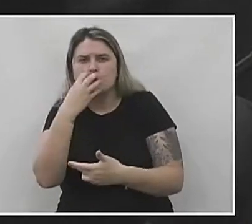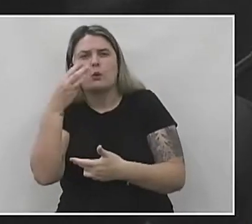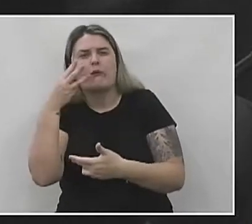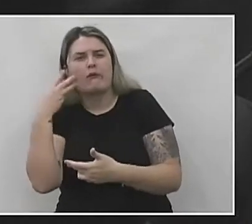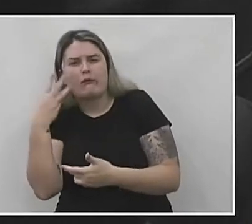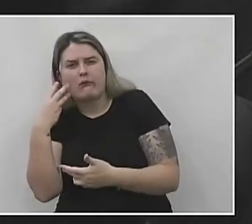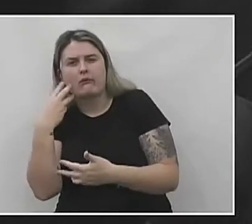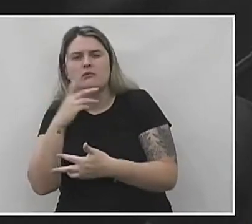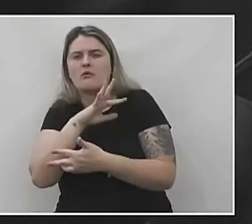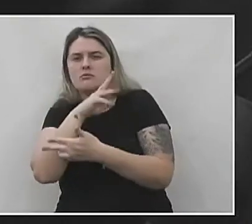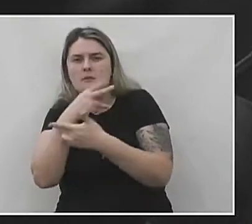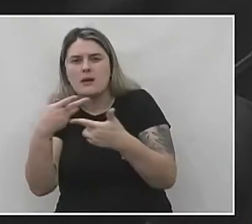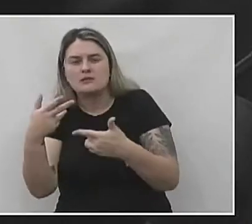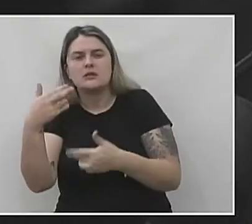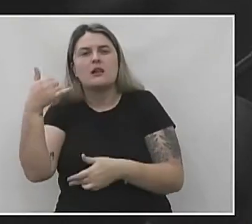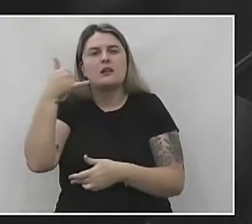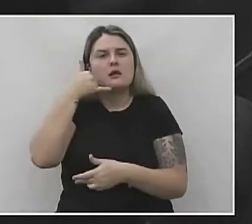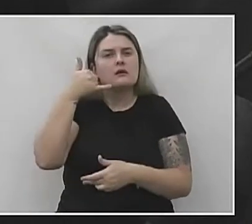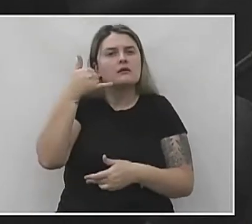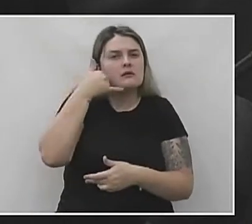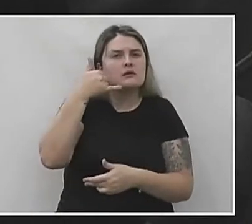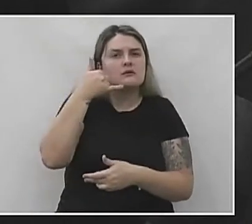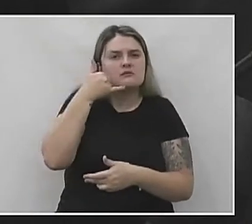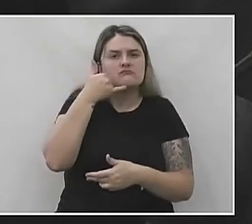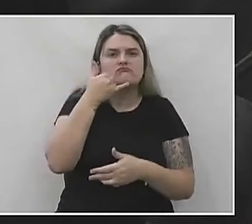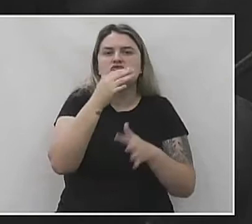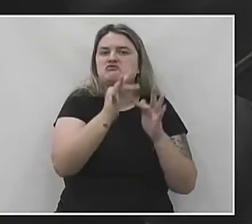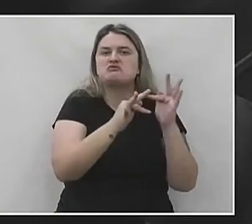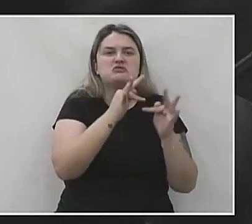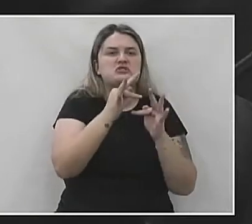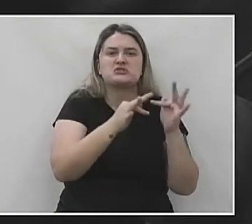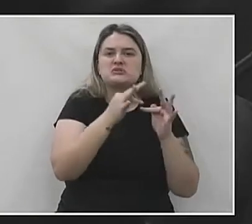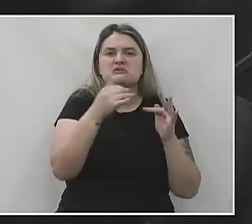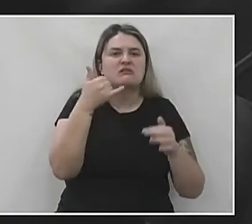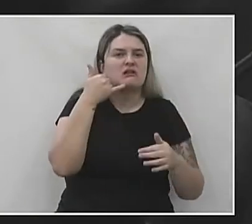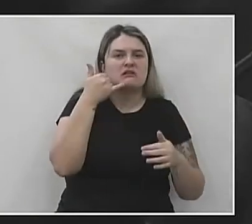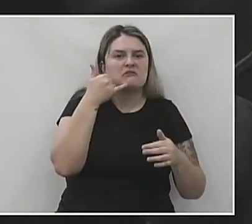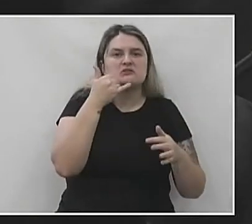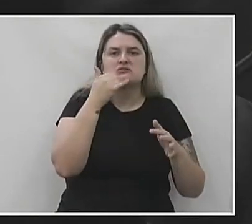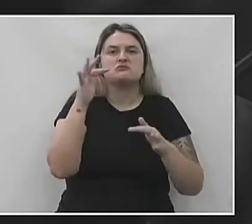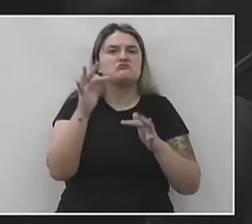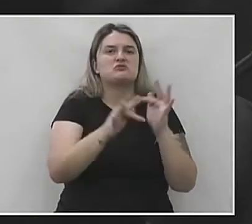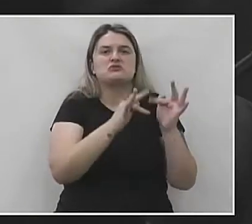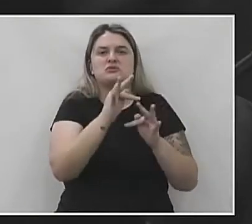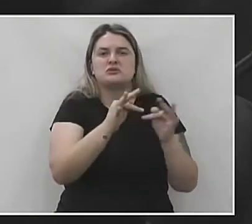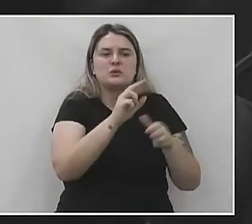ligam, não funciona o setor de